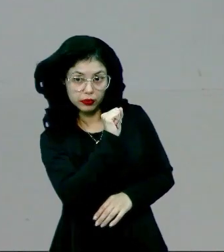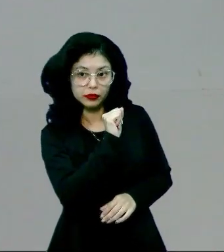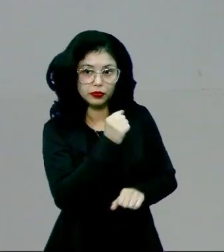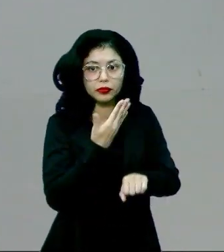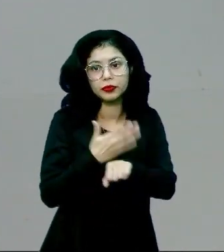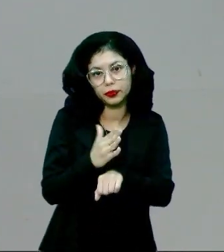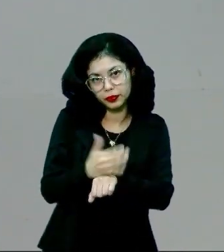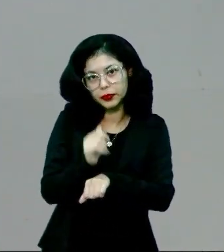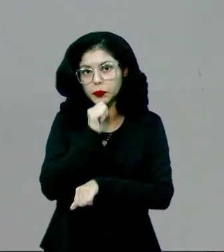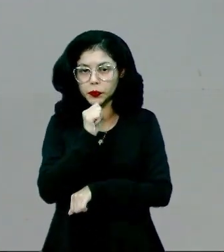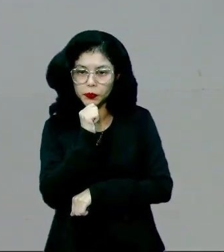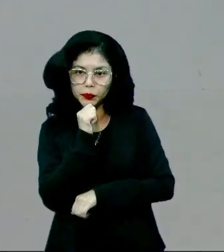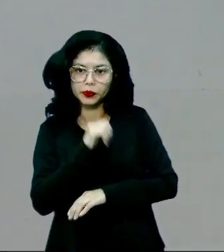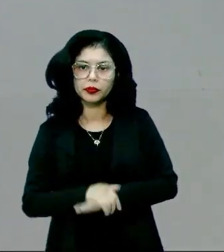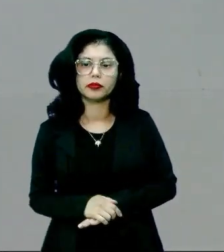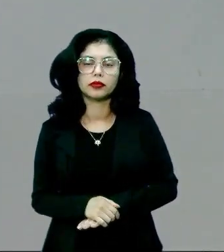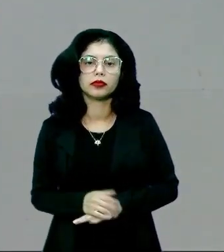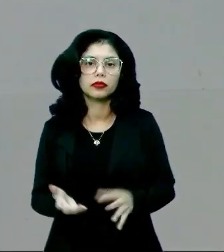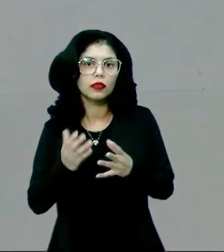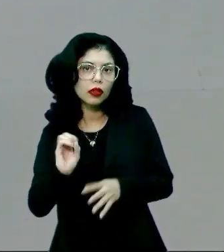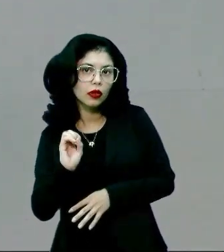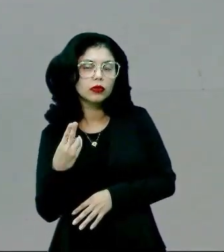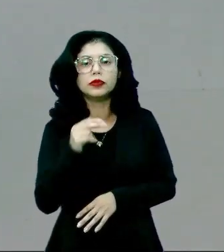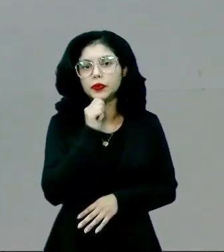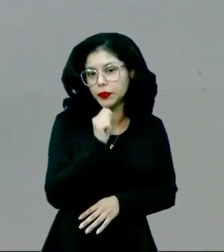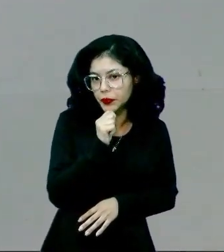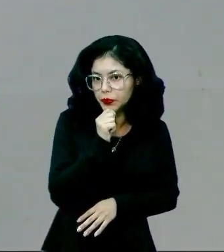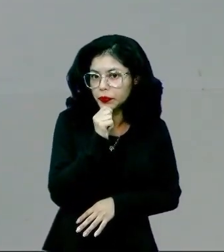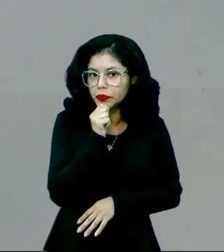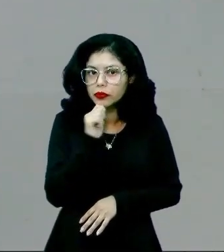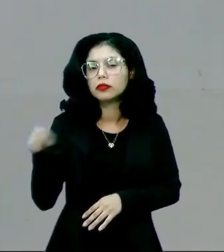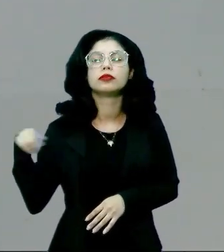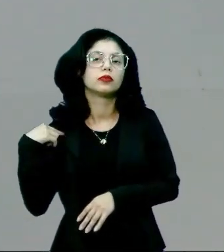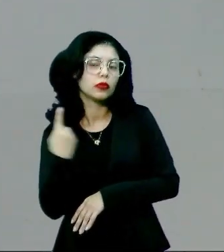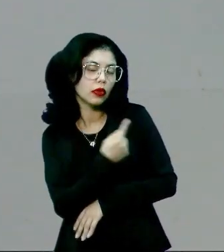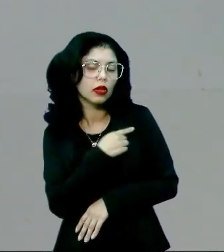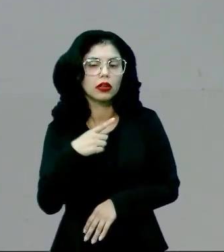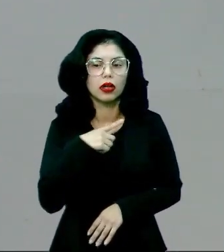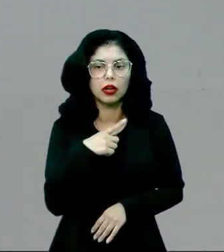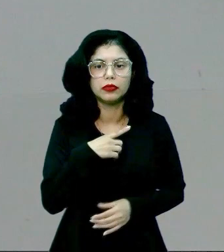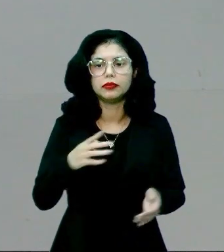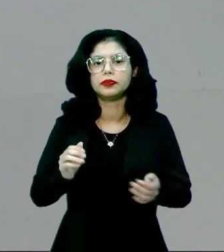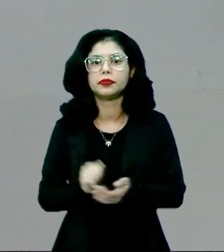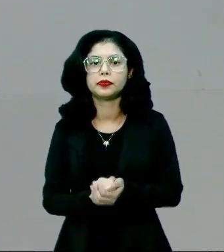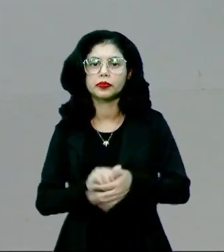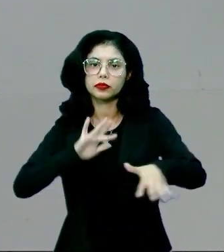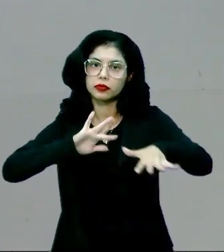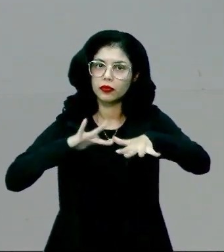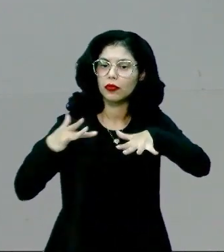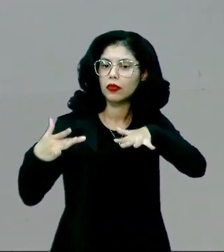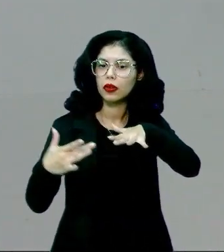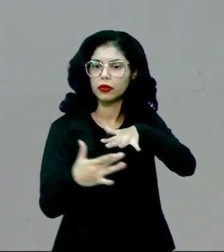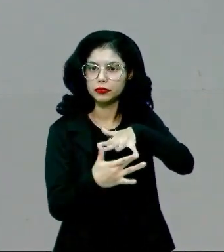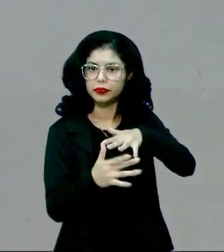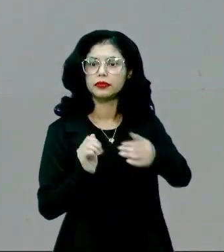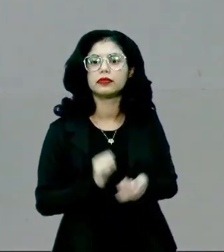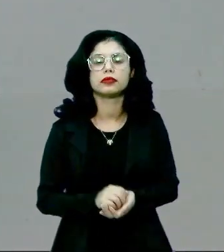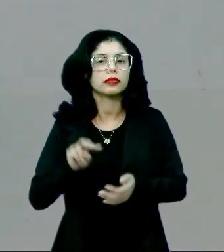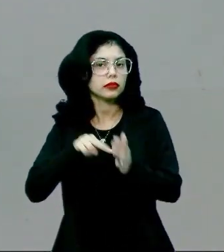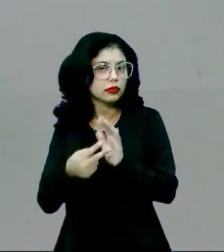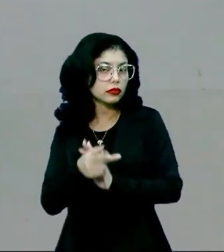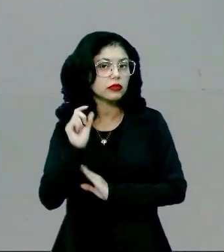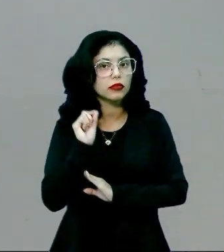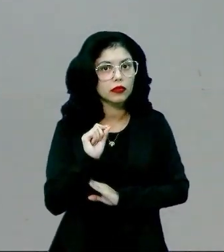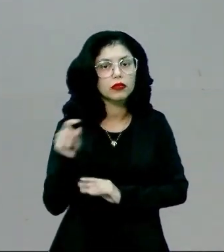praticidade. Quer queira, quer não, nós também temos o aspecto das redes sociais. Quer